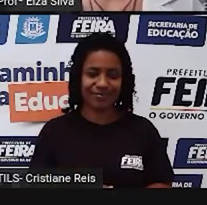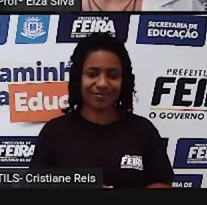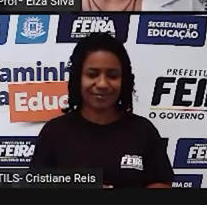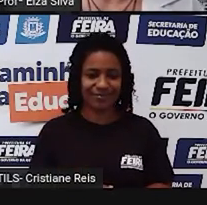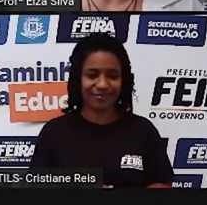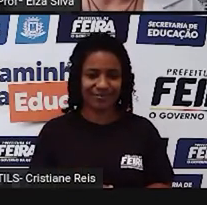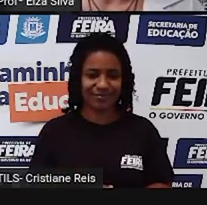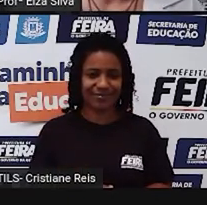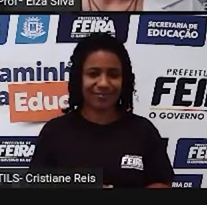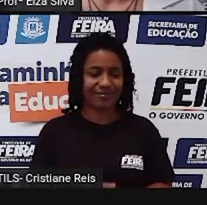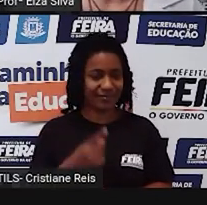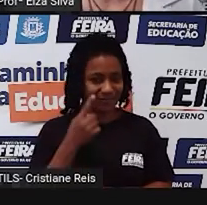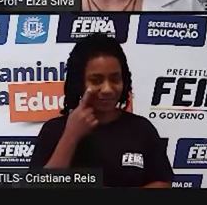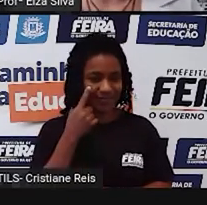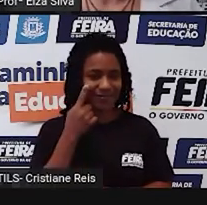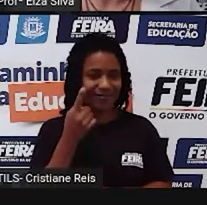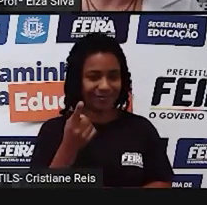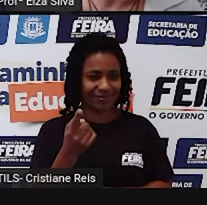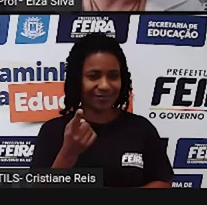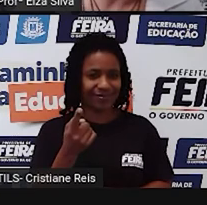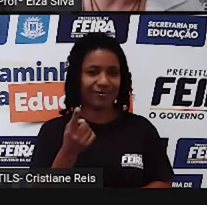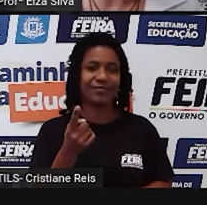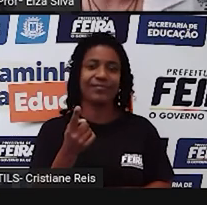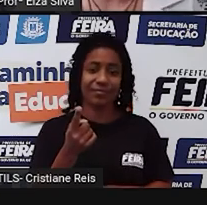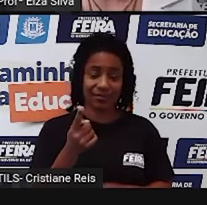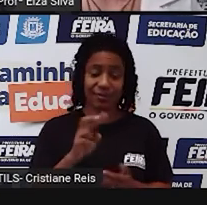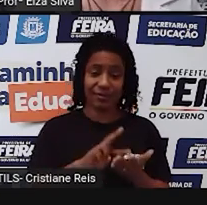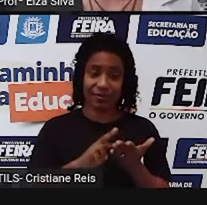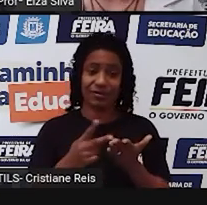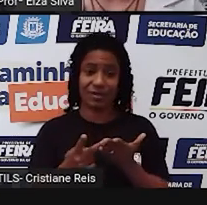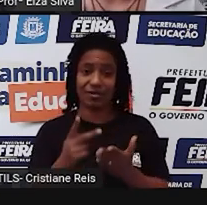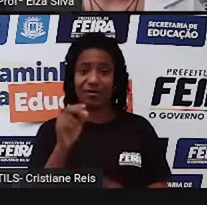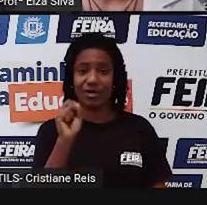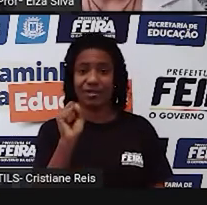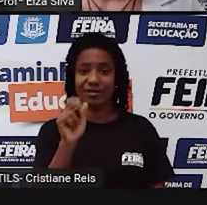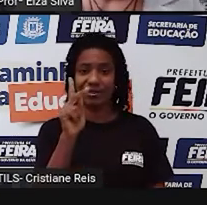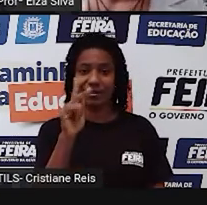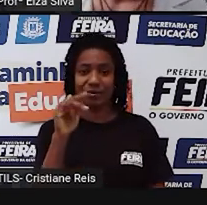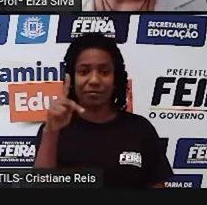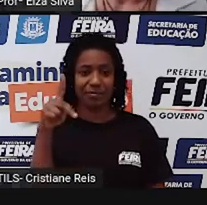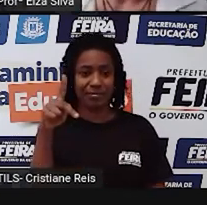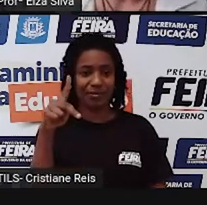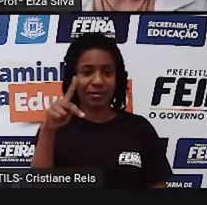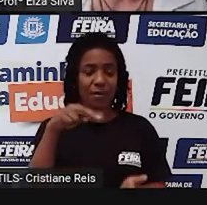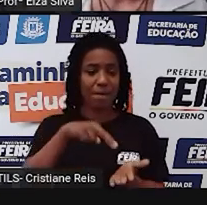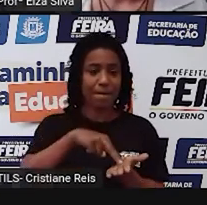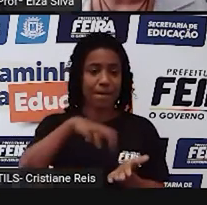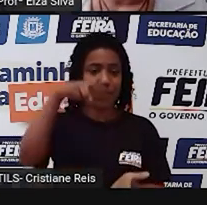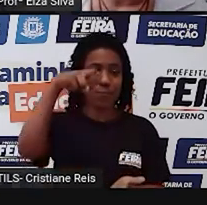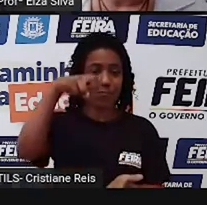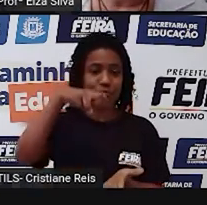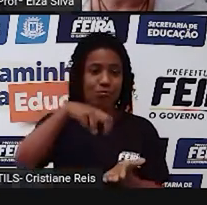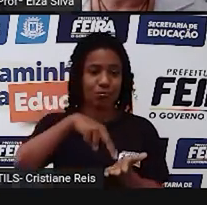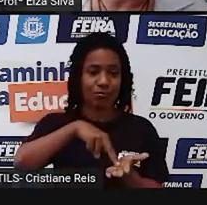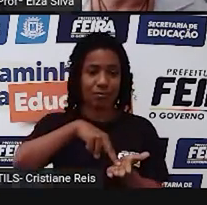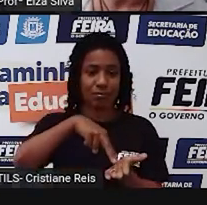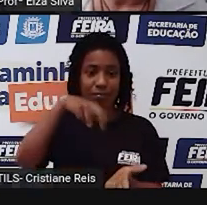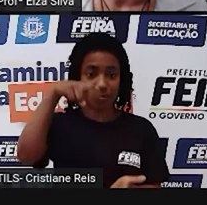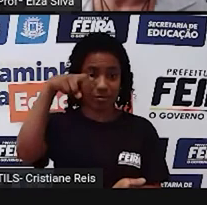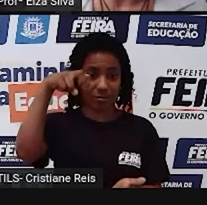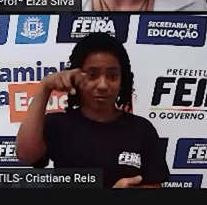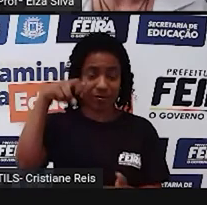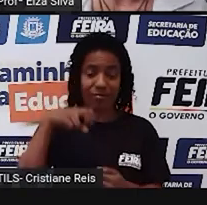past of skip, passado do verbo skip, que é pular. S, K,